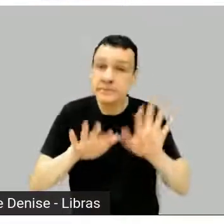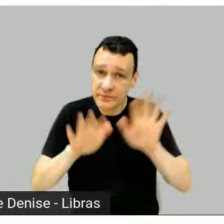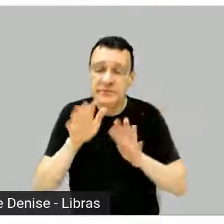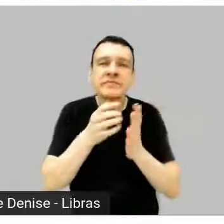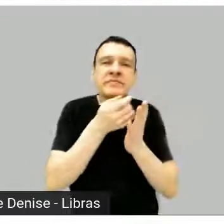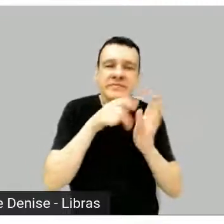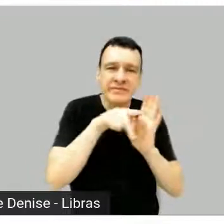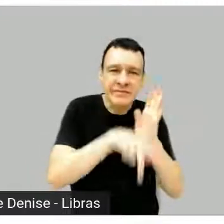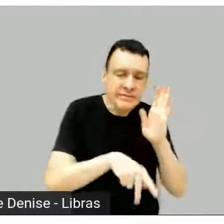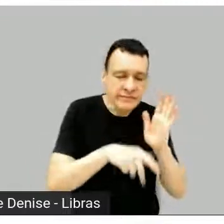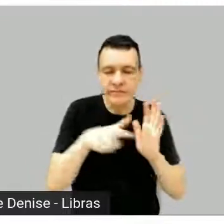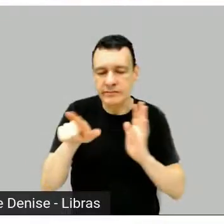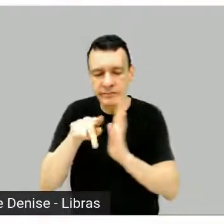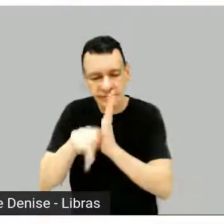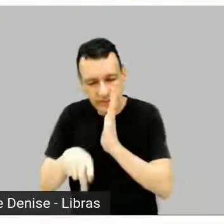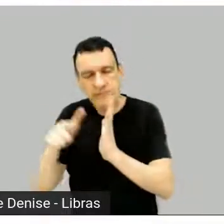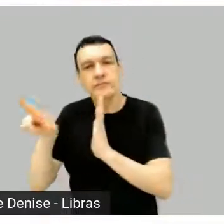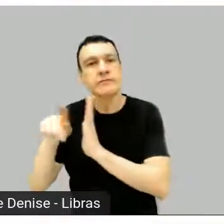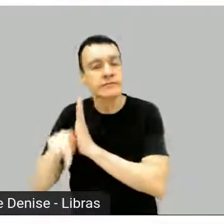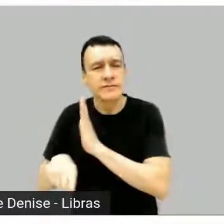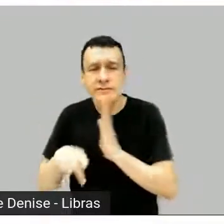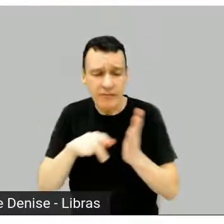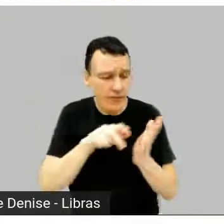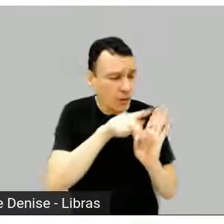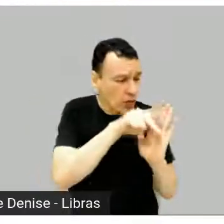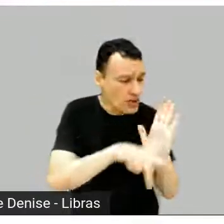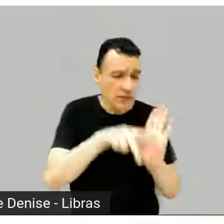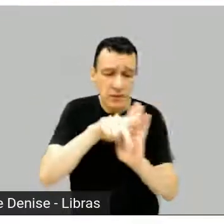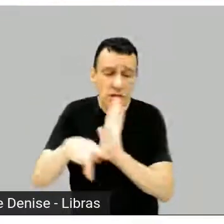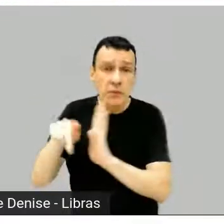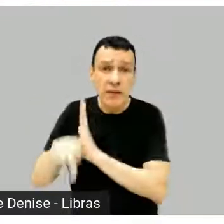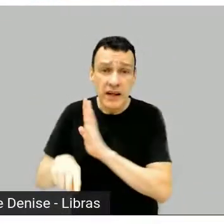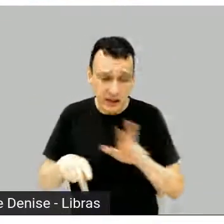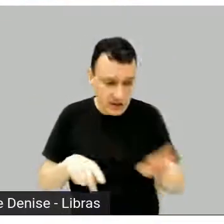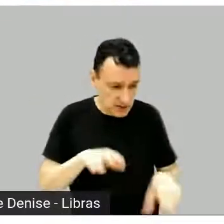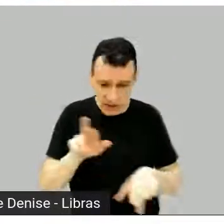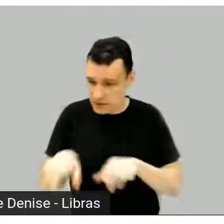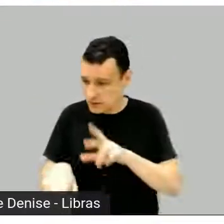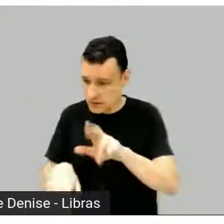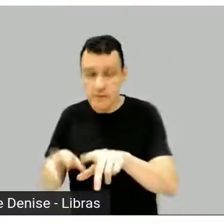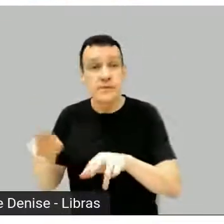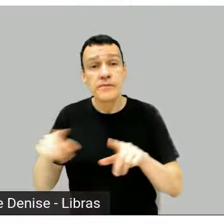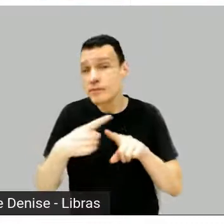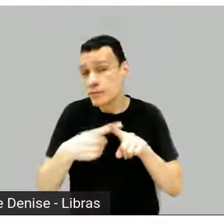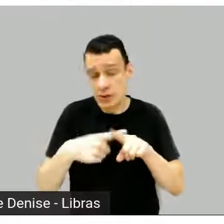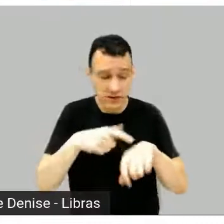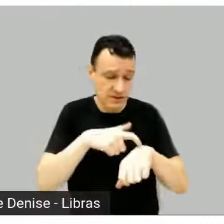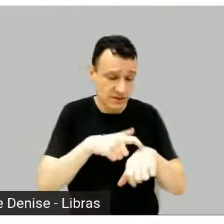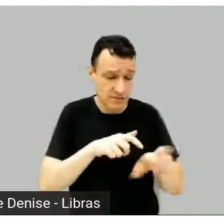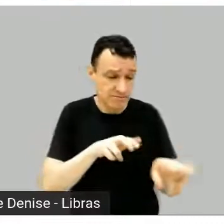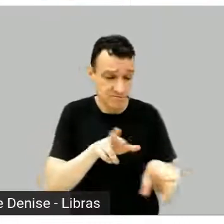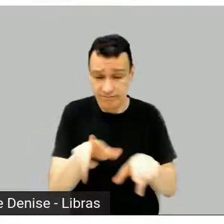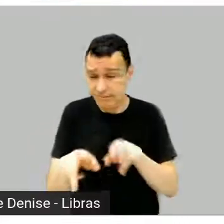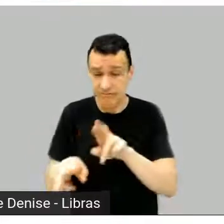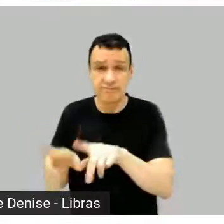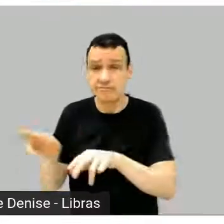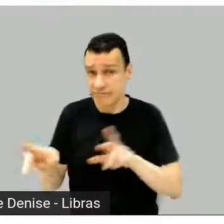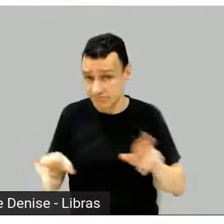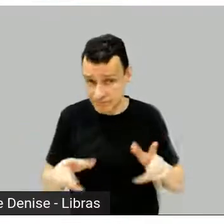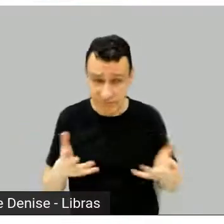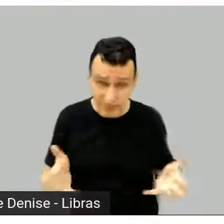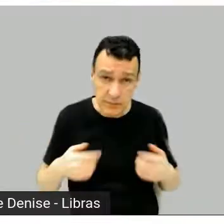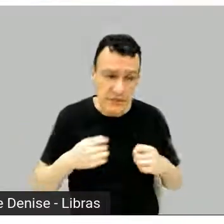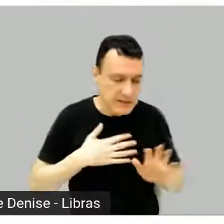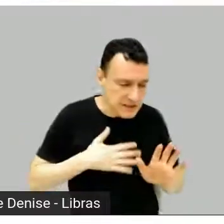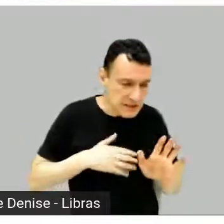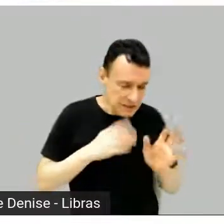Davi? Porque... Sem dúvida. Enfim, cada projeto tem um tempo diferente, né? Então, é algo que